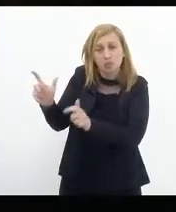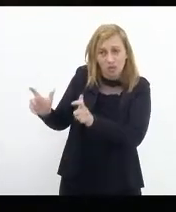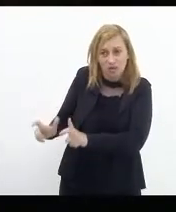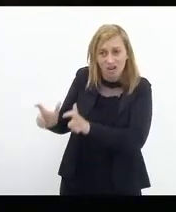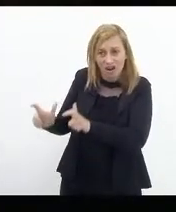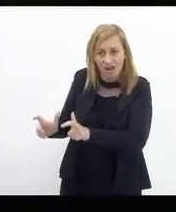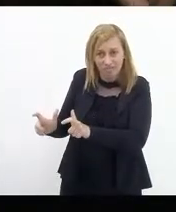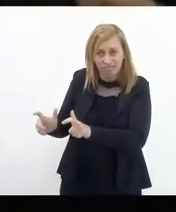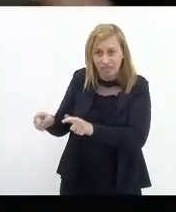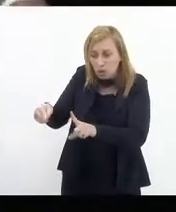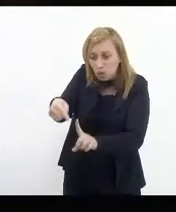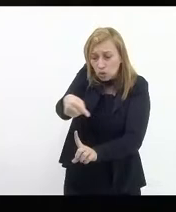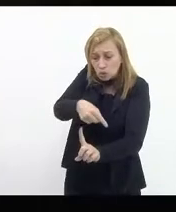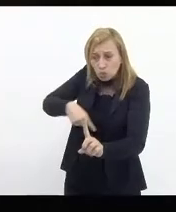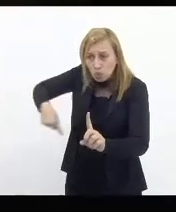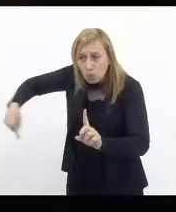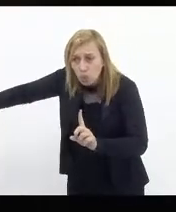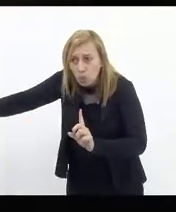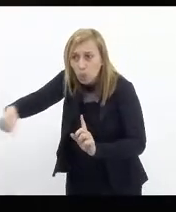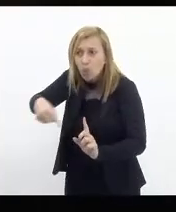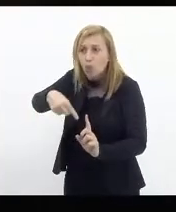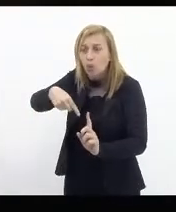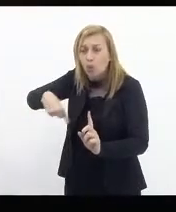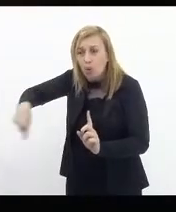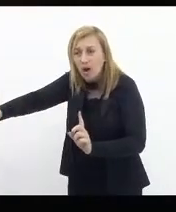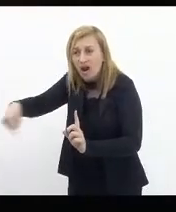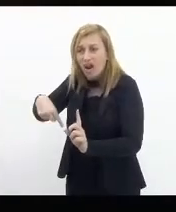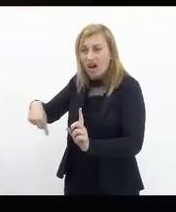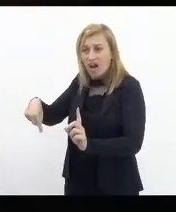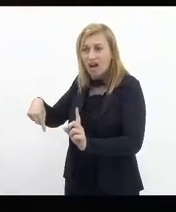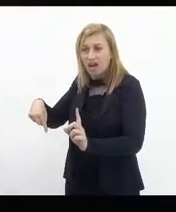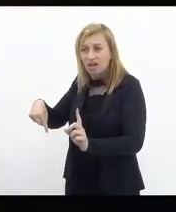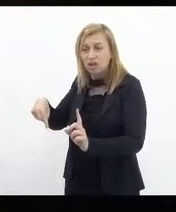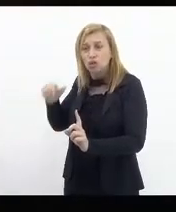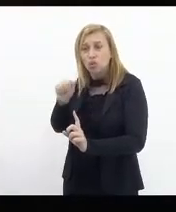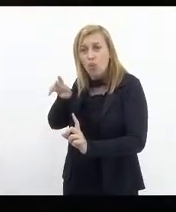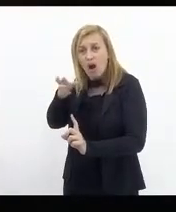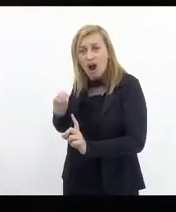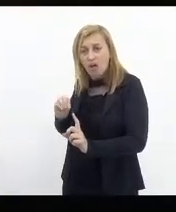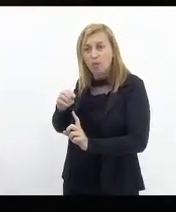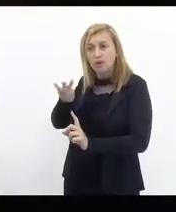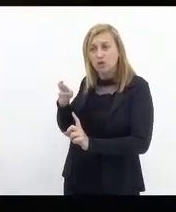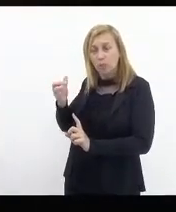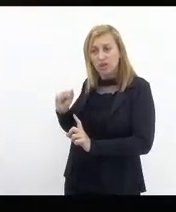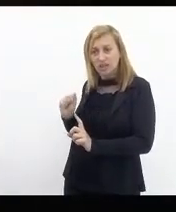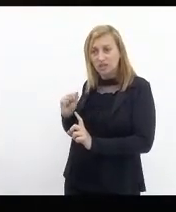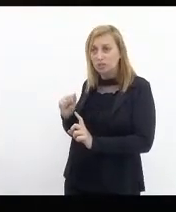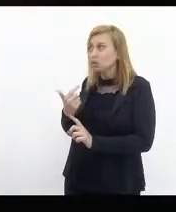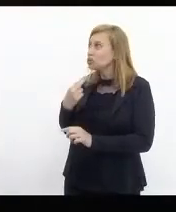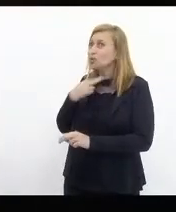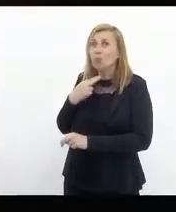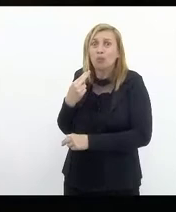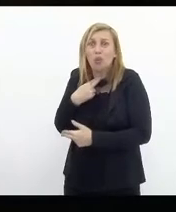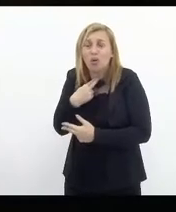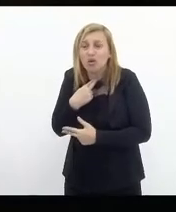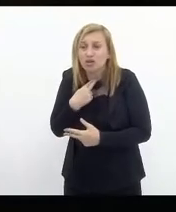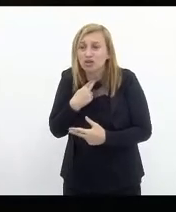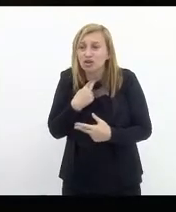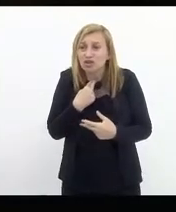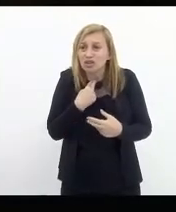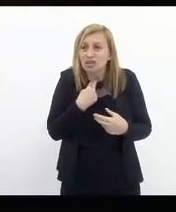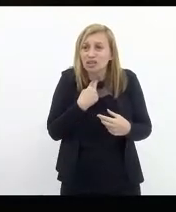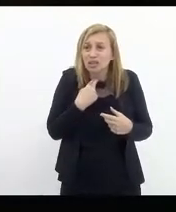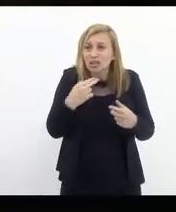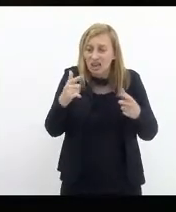No entorno do arco metropolitano. O arco metropolitano, ele não pode, de forma alguma, ser aquela